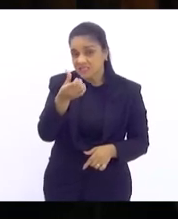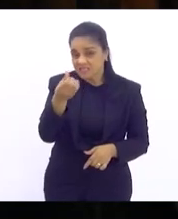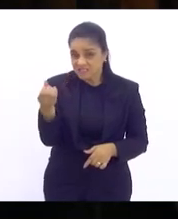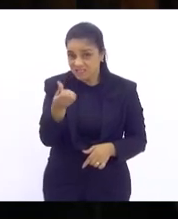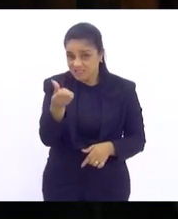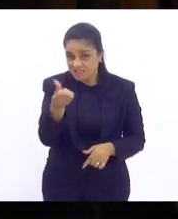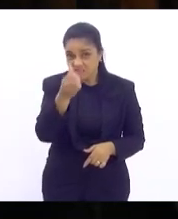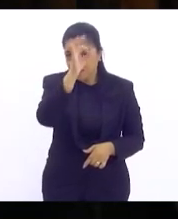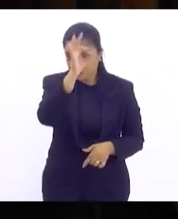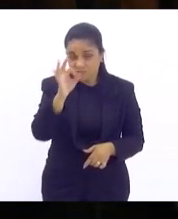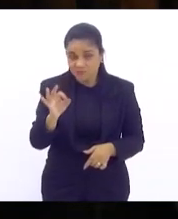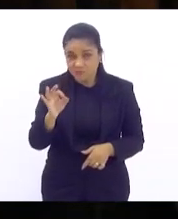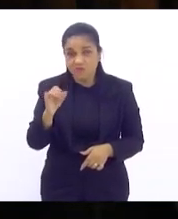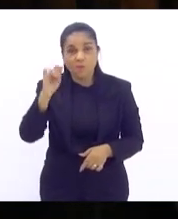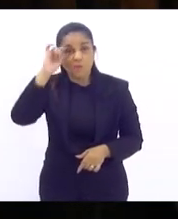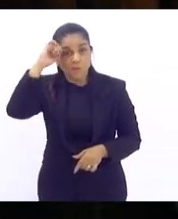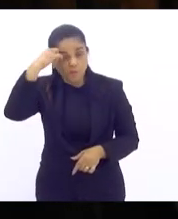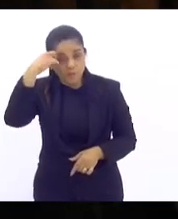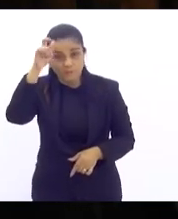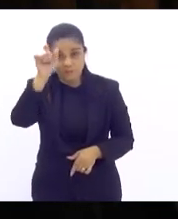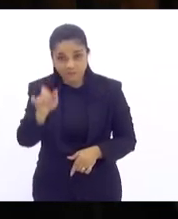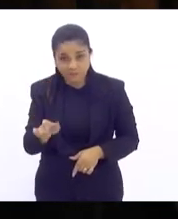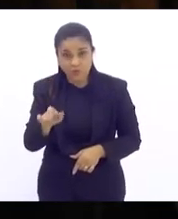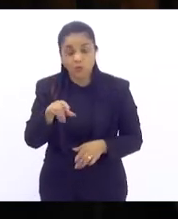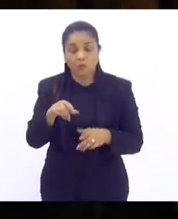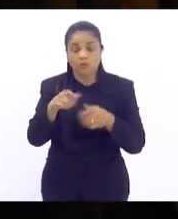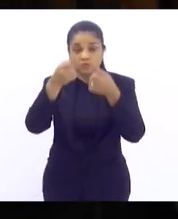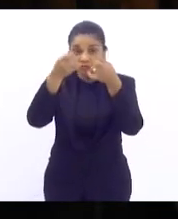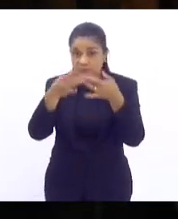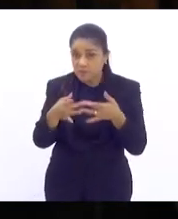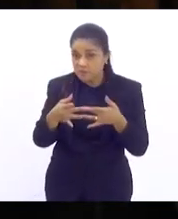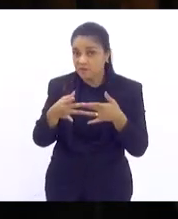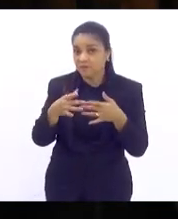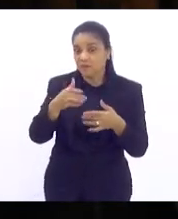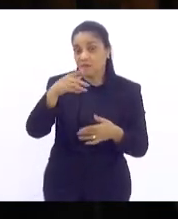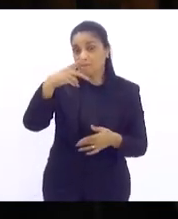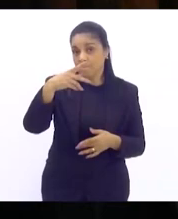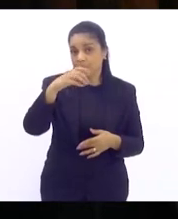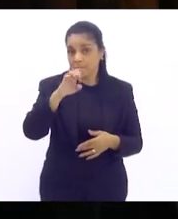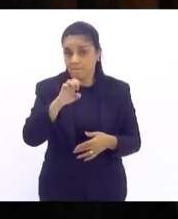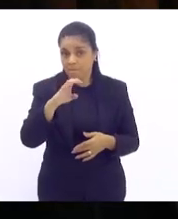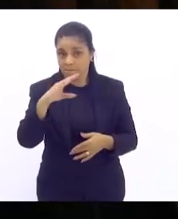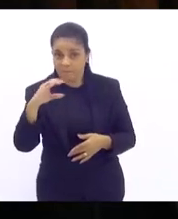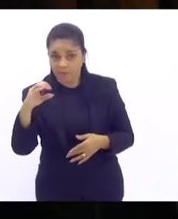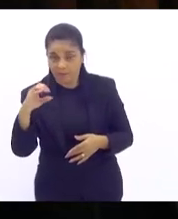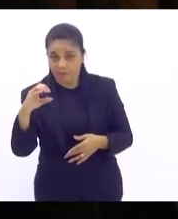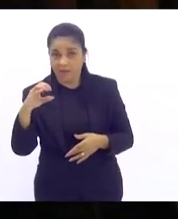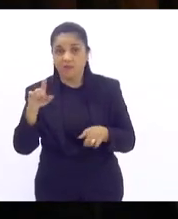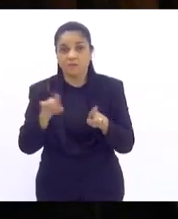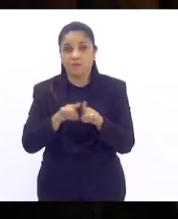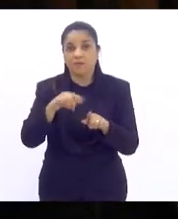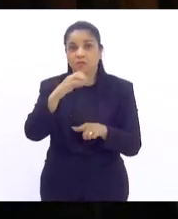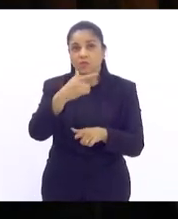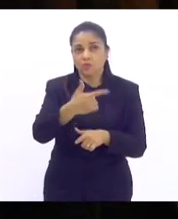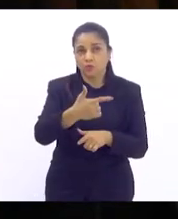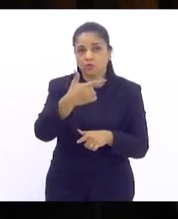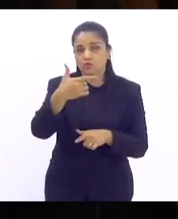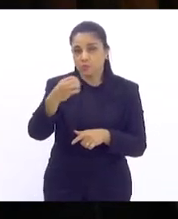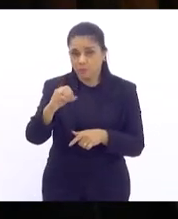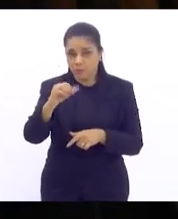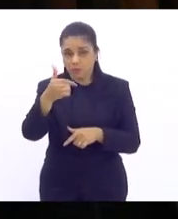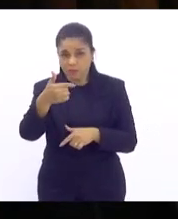negras. Então, quando falamos que uma PEC apenas em 2013 garantiu o direito de